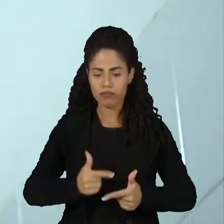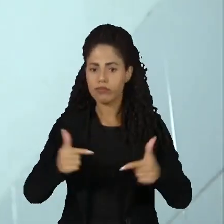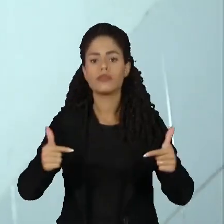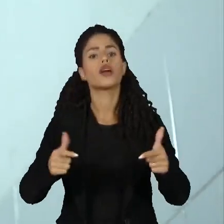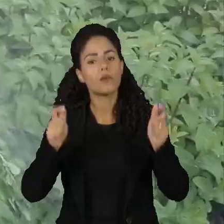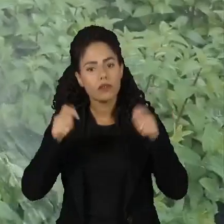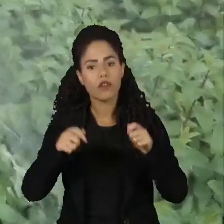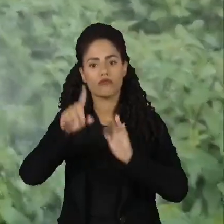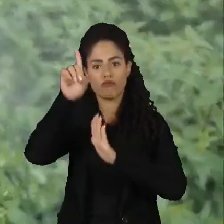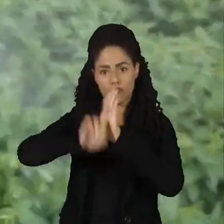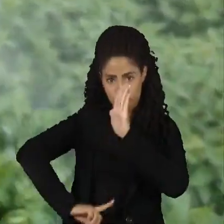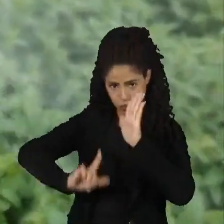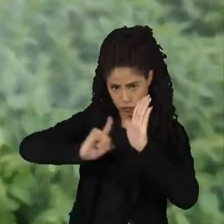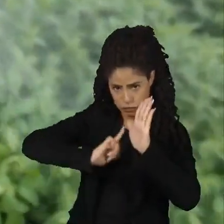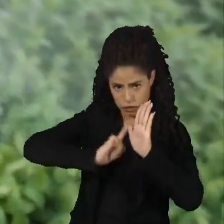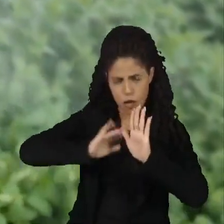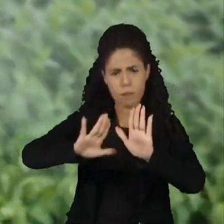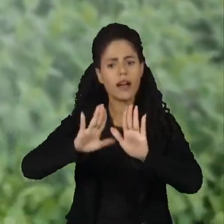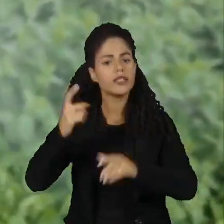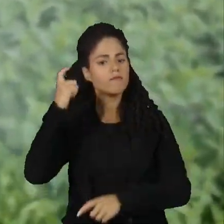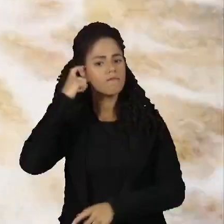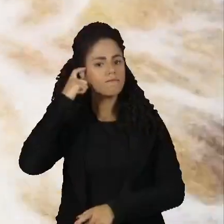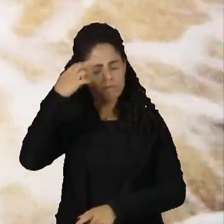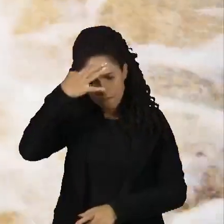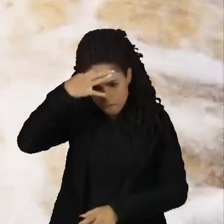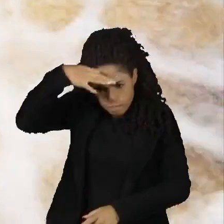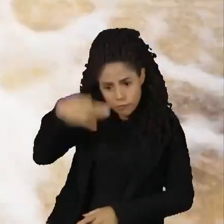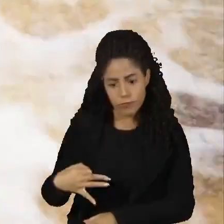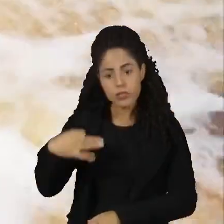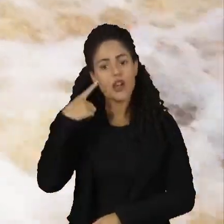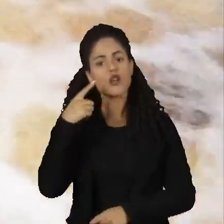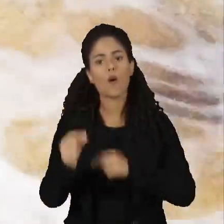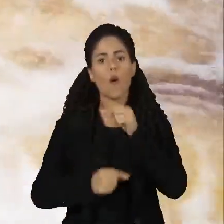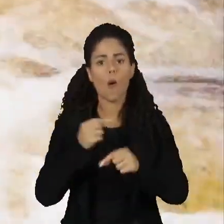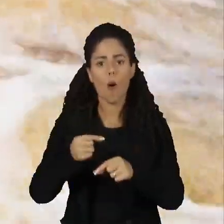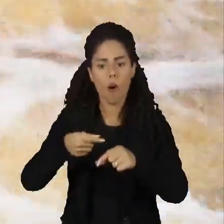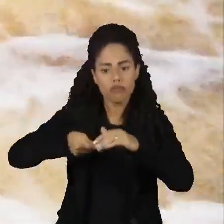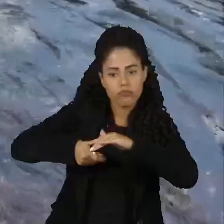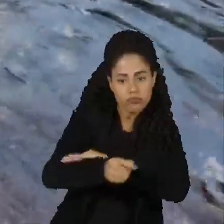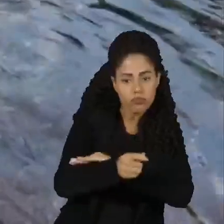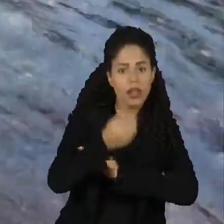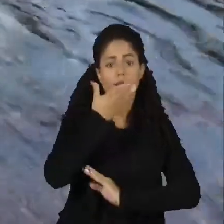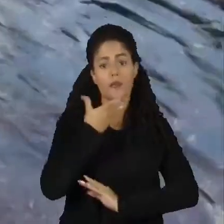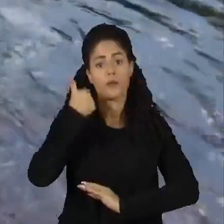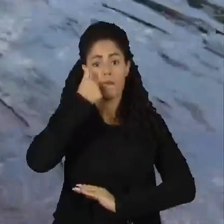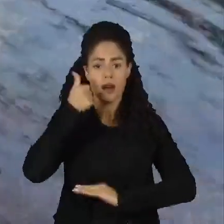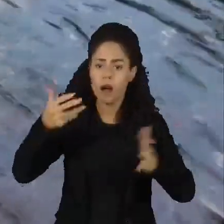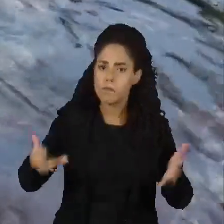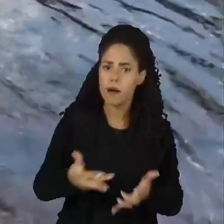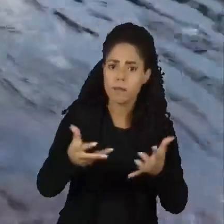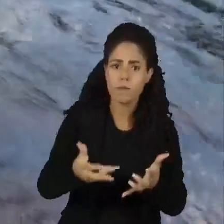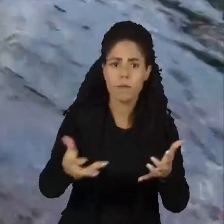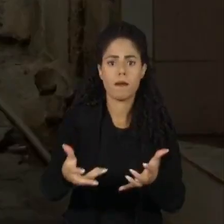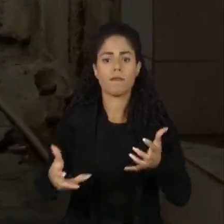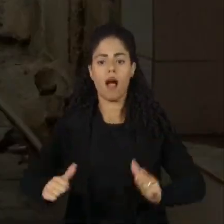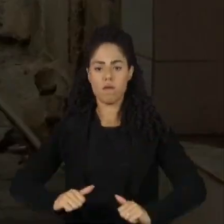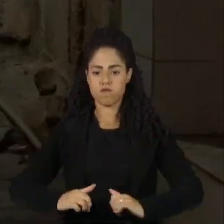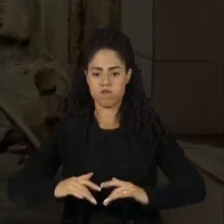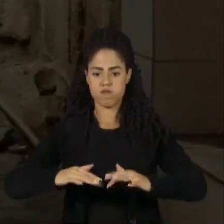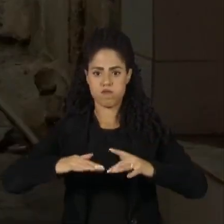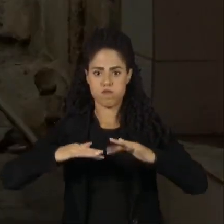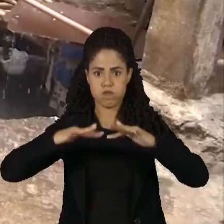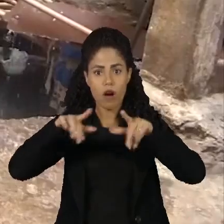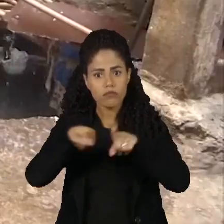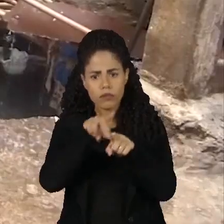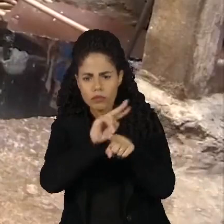deste direito. O uso consciente da água, assim como o investimento em melhorias nos sistemas de abastecimento e a